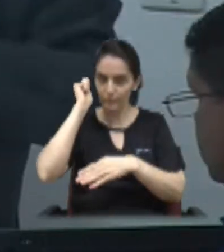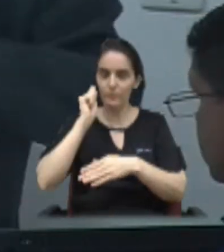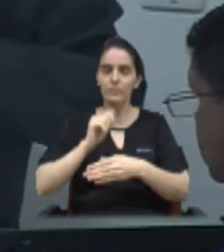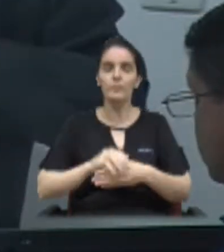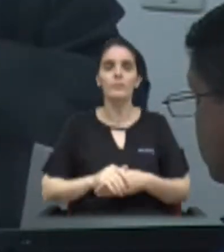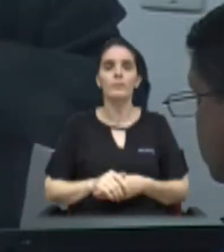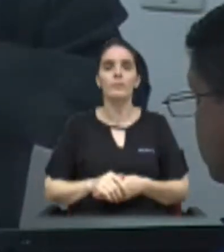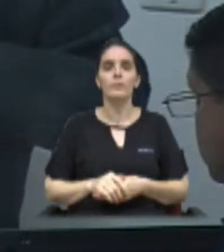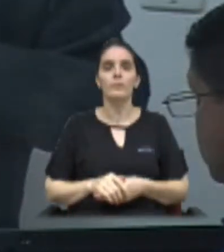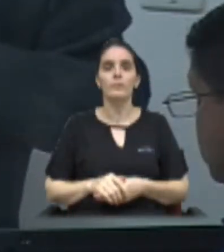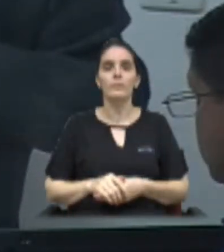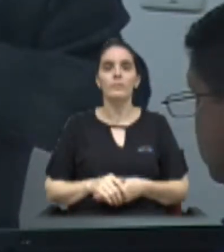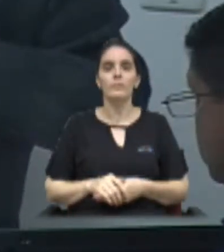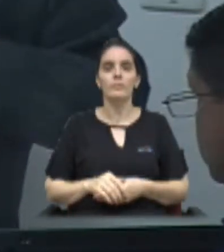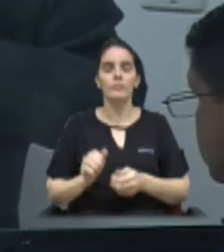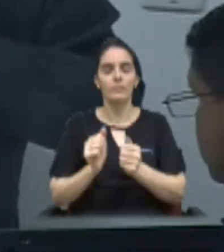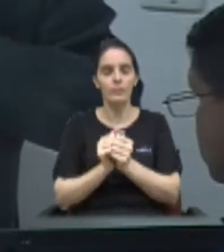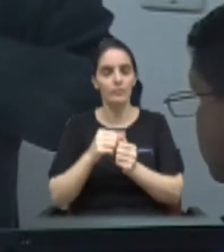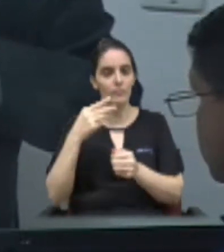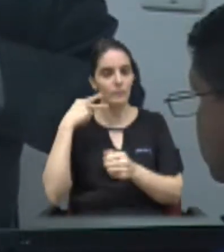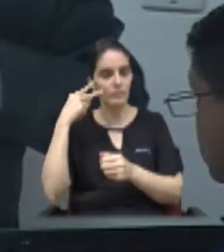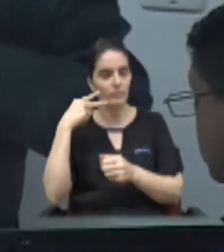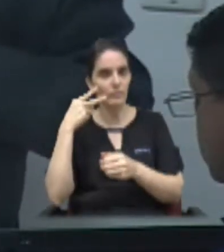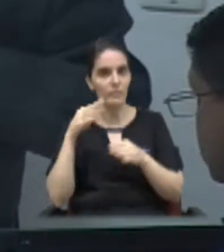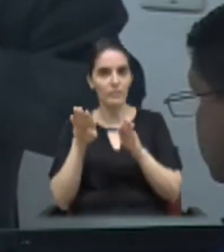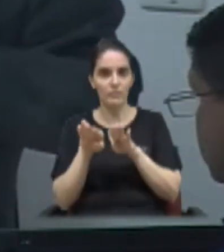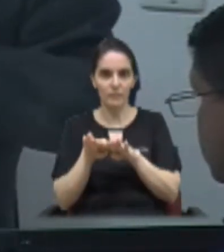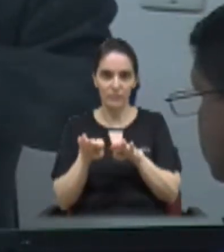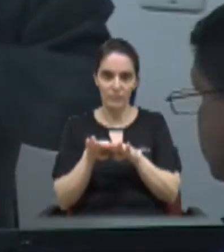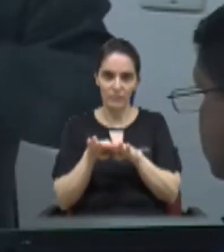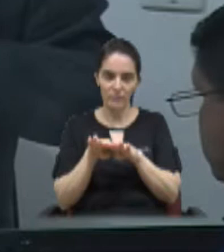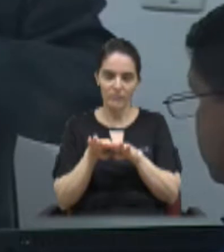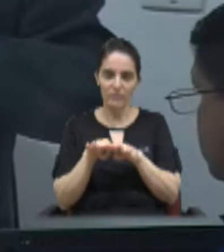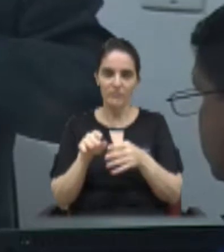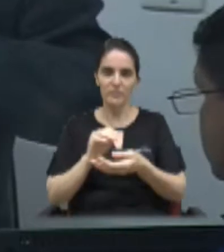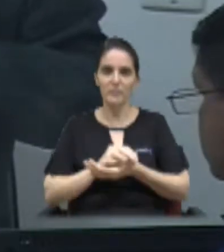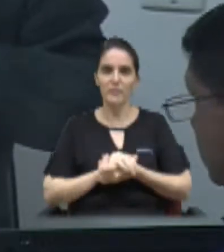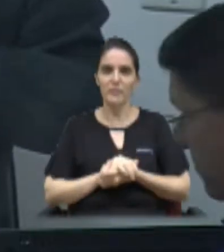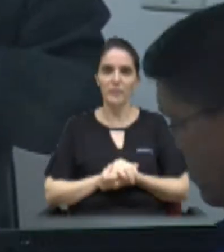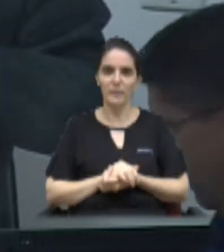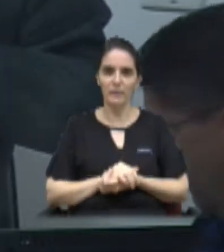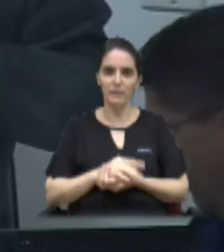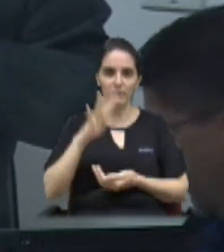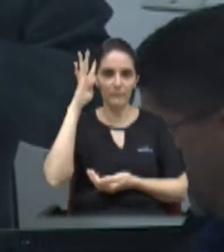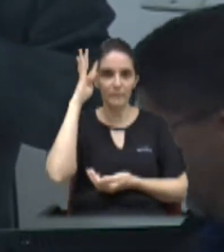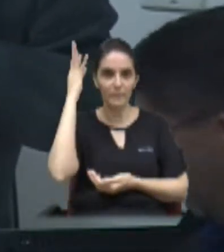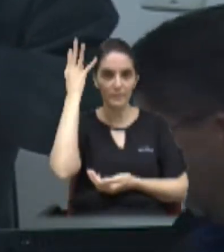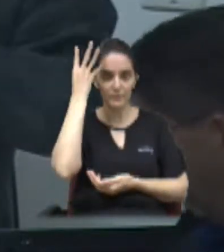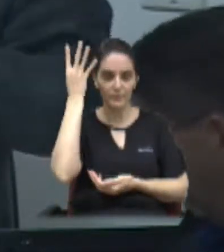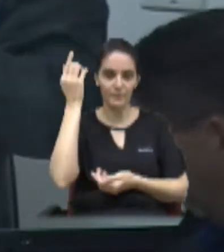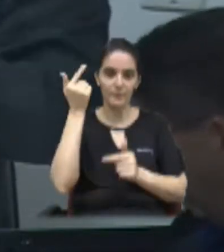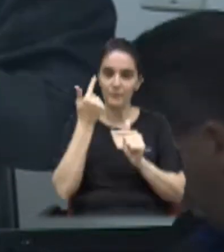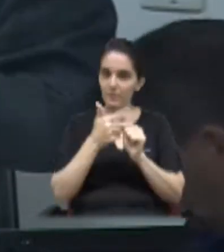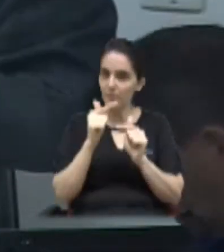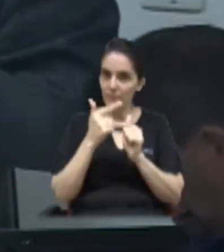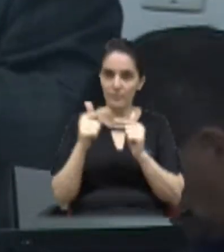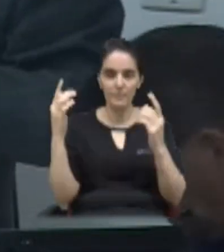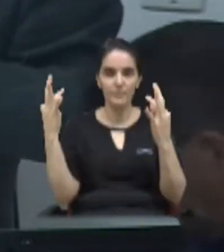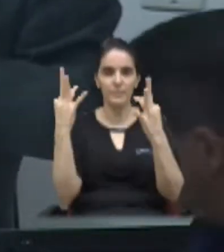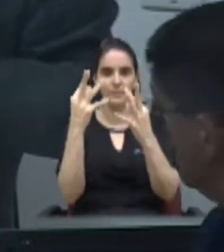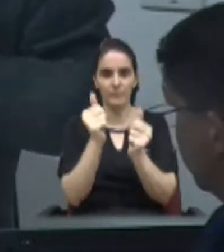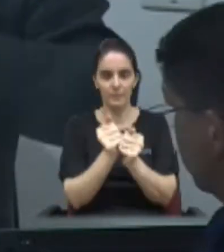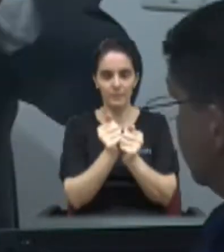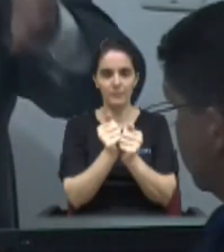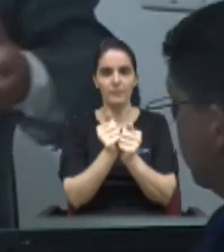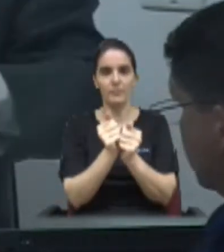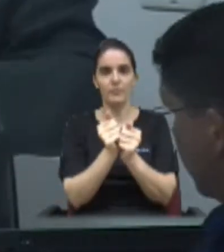do Executivo que acabou tendo um consenso e resolvendo de uma maneira feliz.